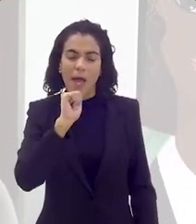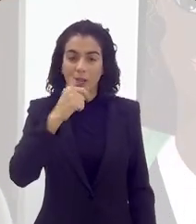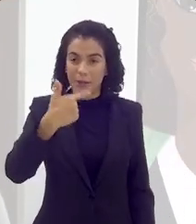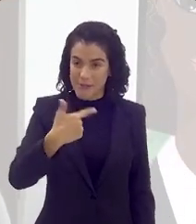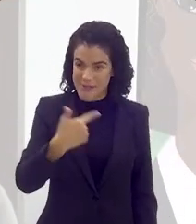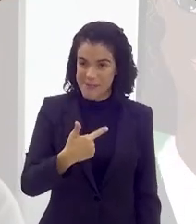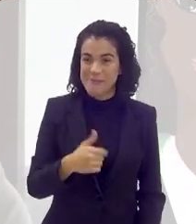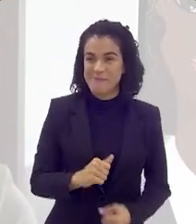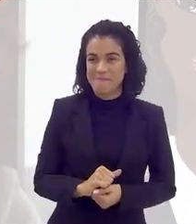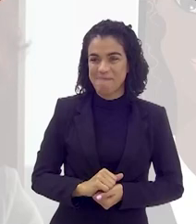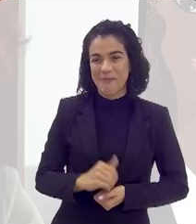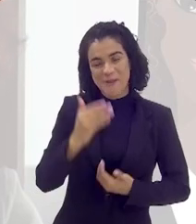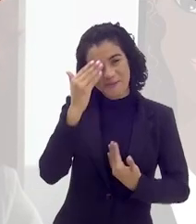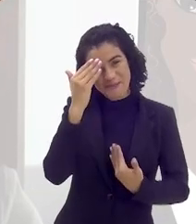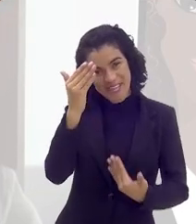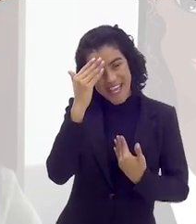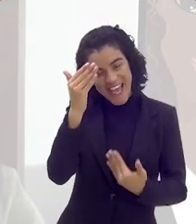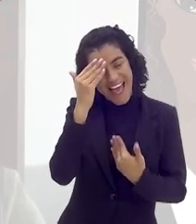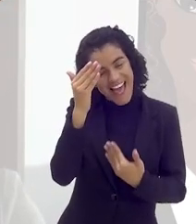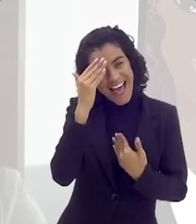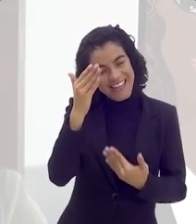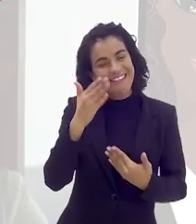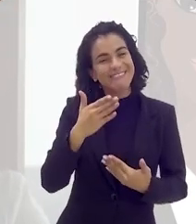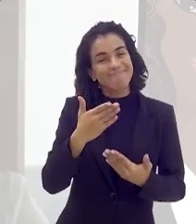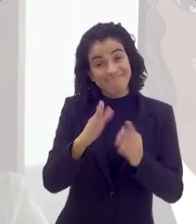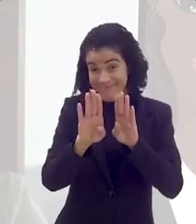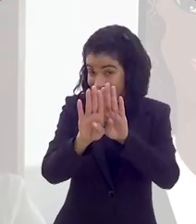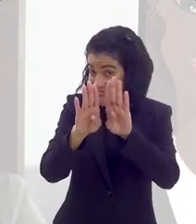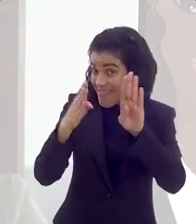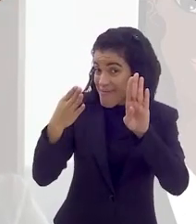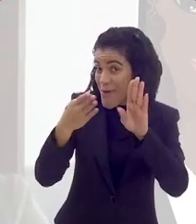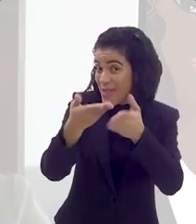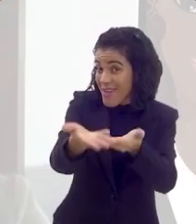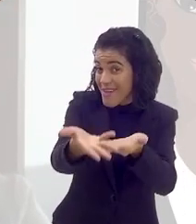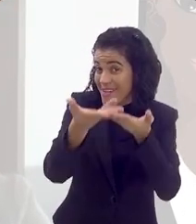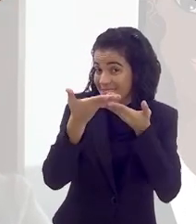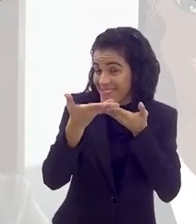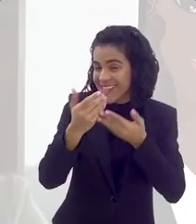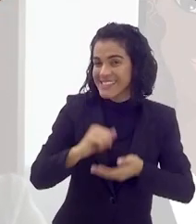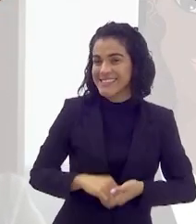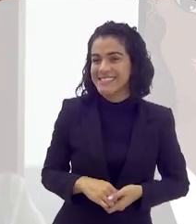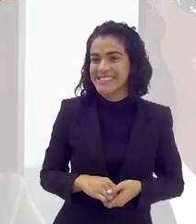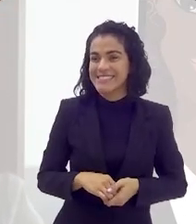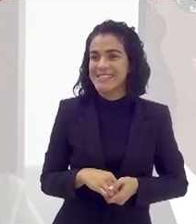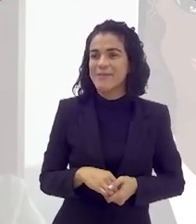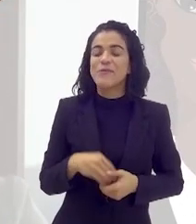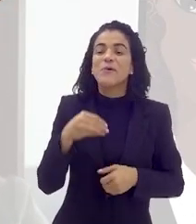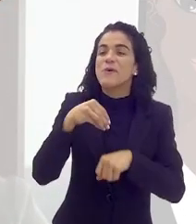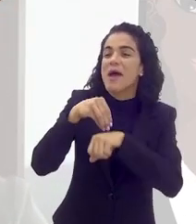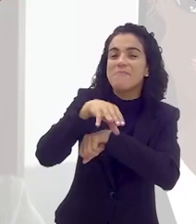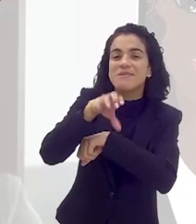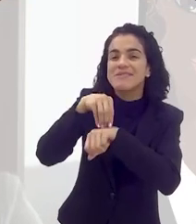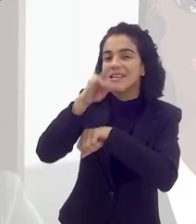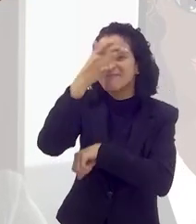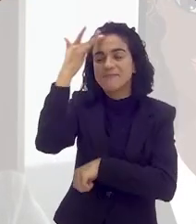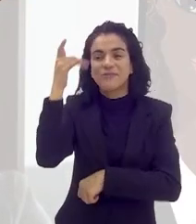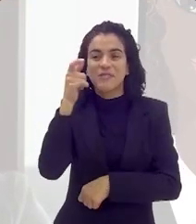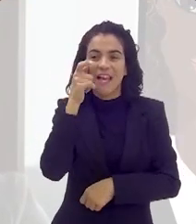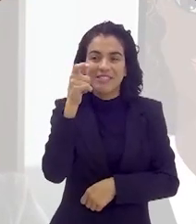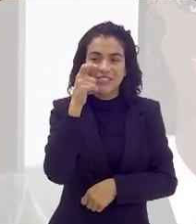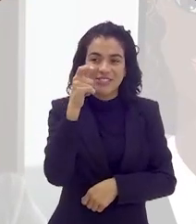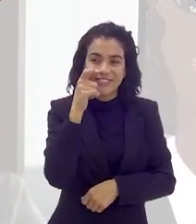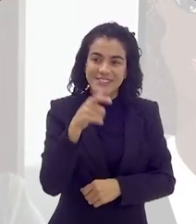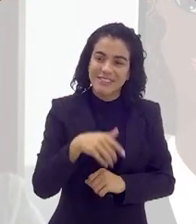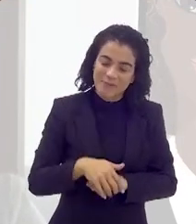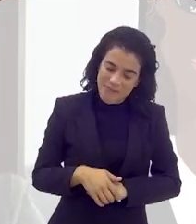papel, então... Ana Paula, muito obrigada, toda mulher agradece estar de portas abertas, Denise, uma mensagem